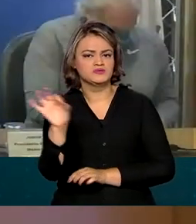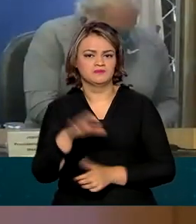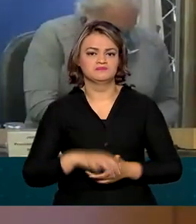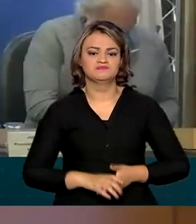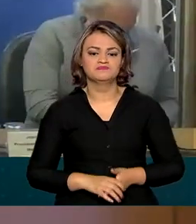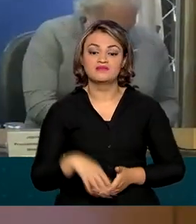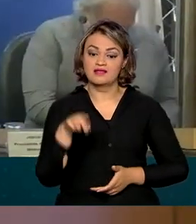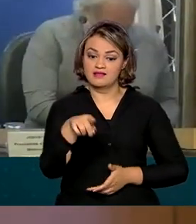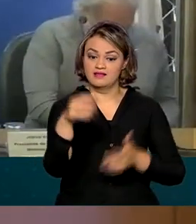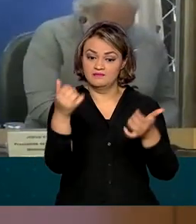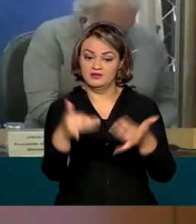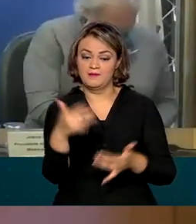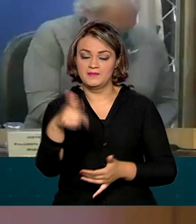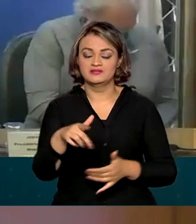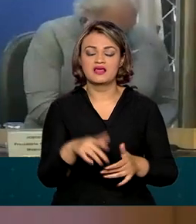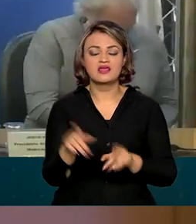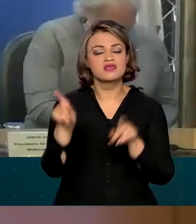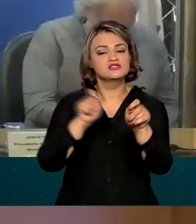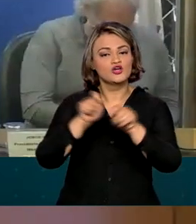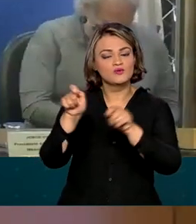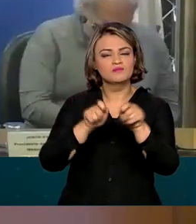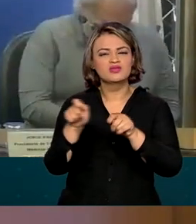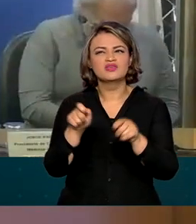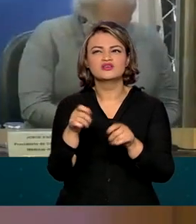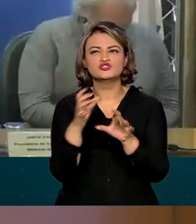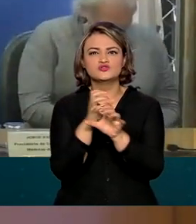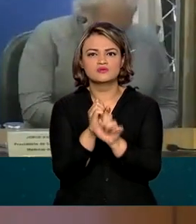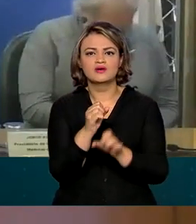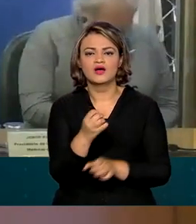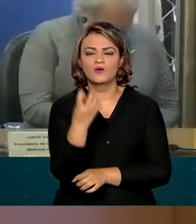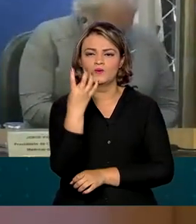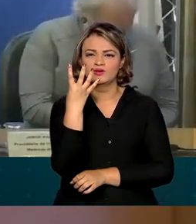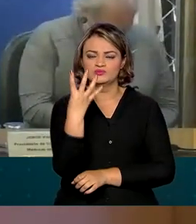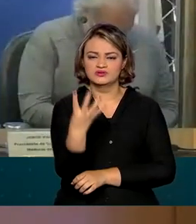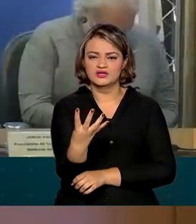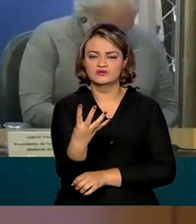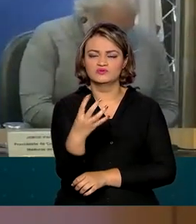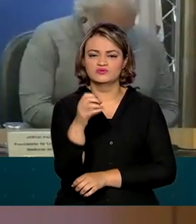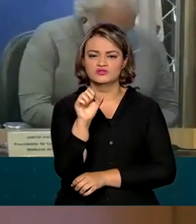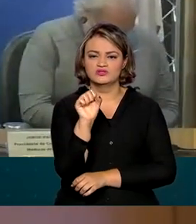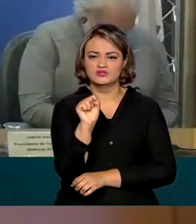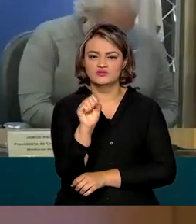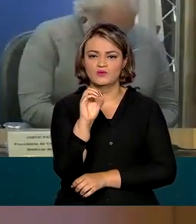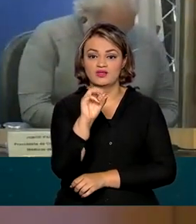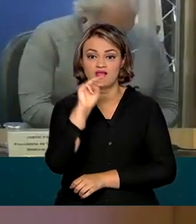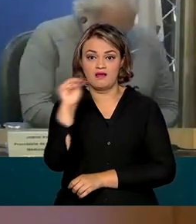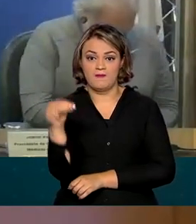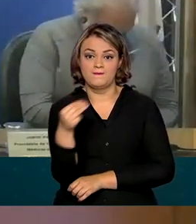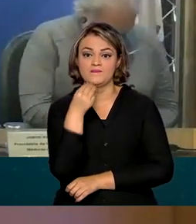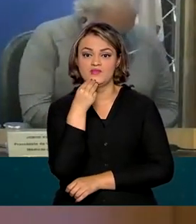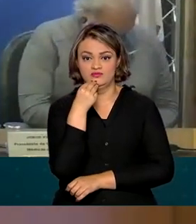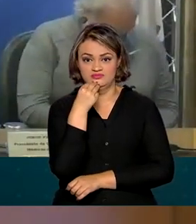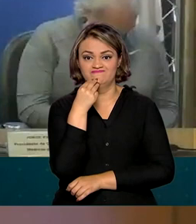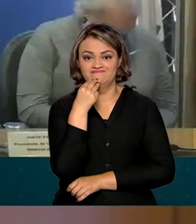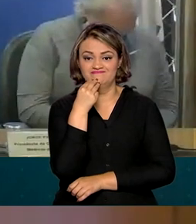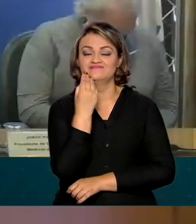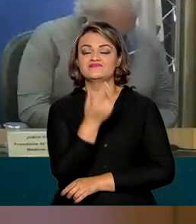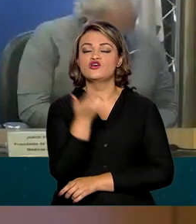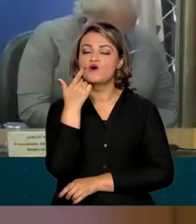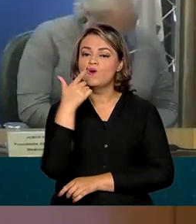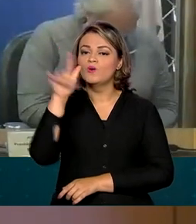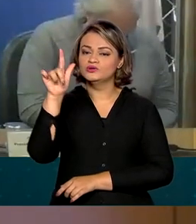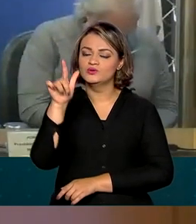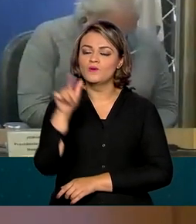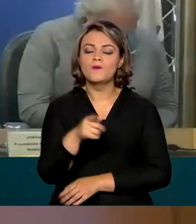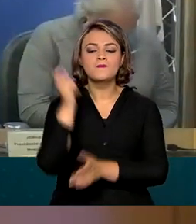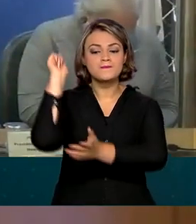contrato. E isso ocasiona uma economia de cerca de R$ 480 milhões. Outro ponto é